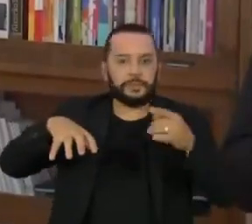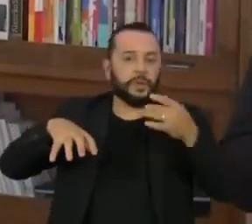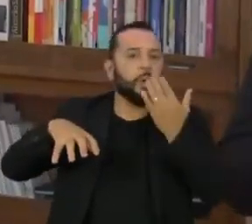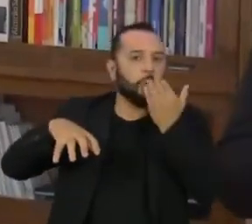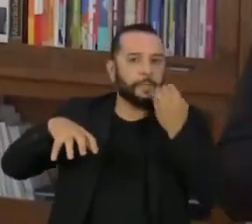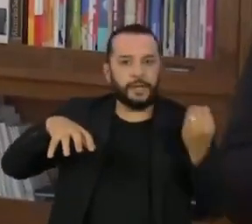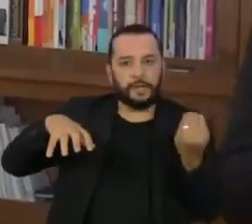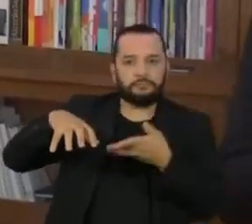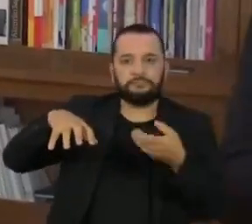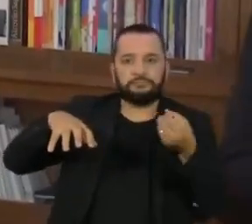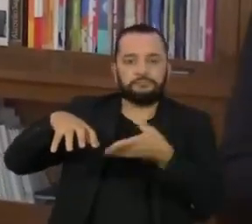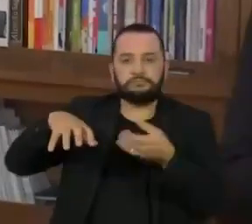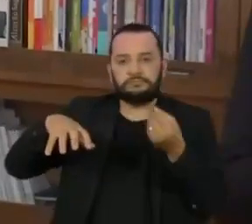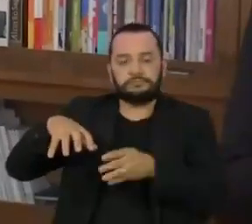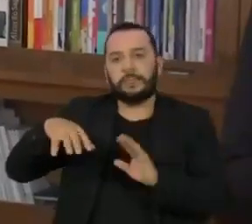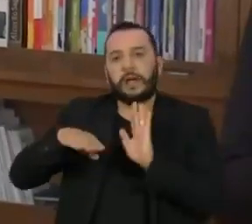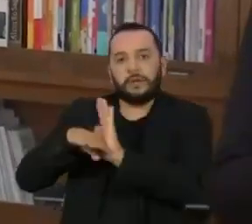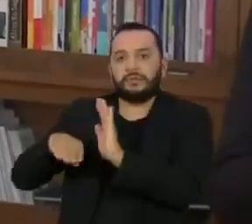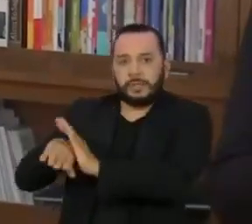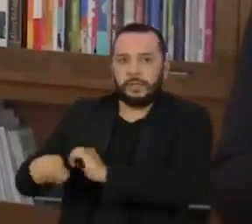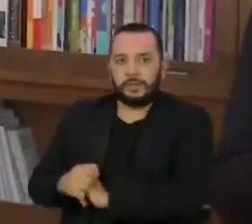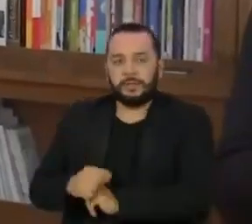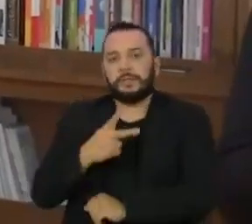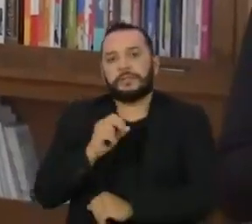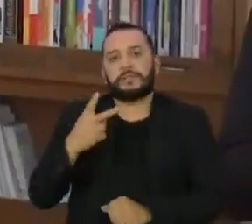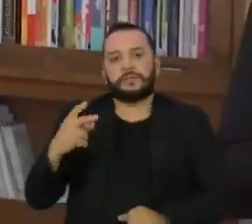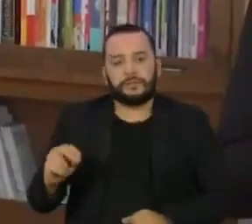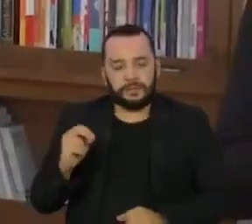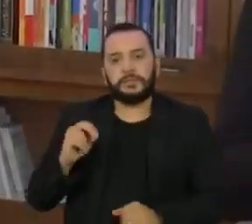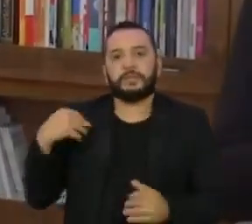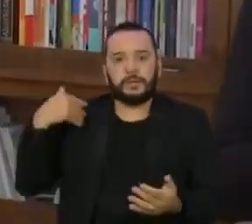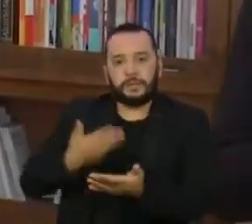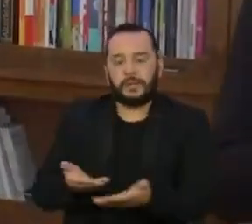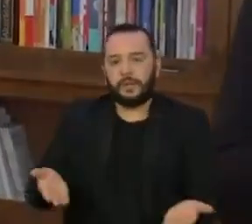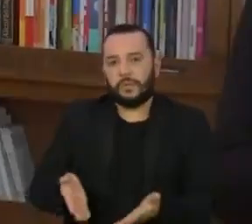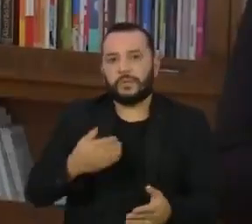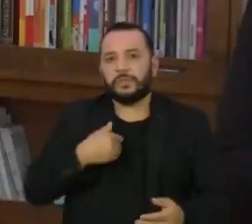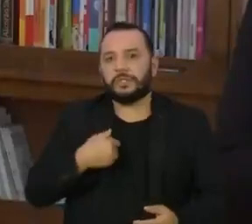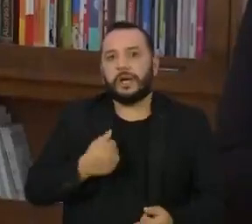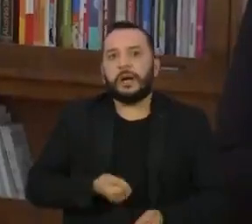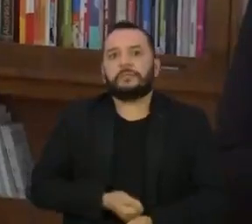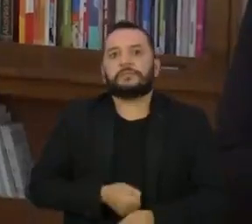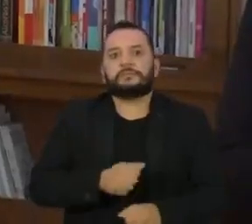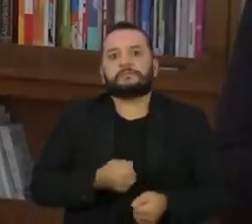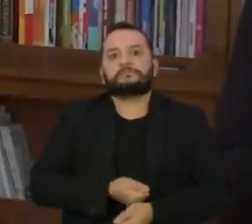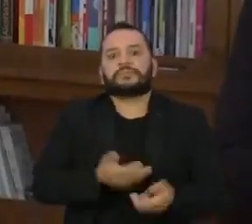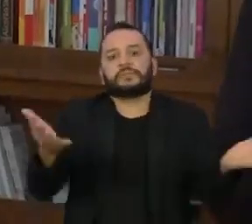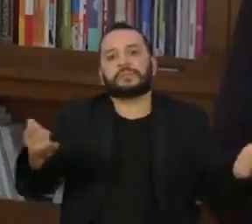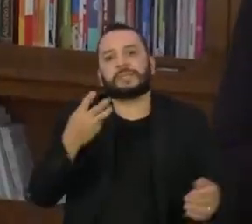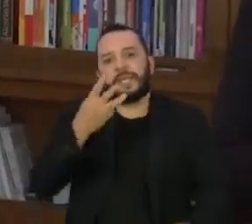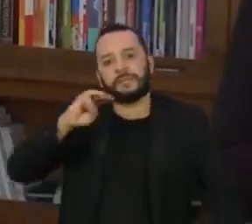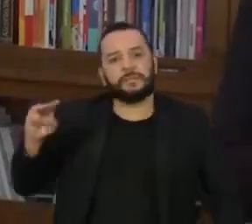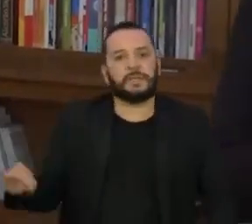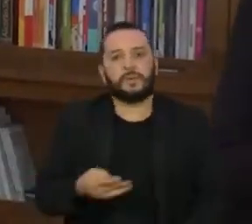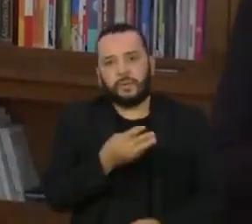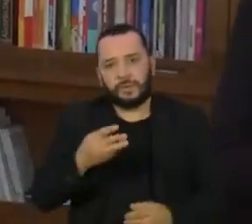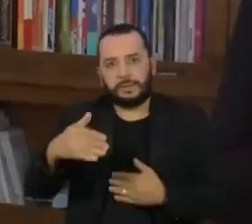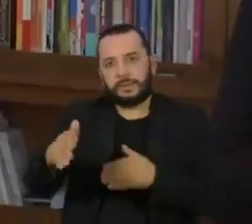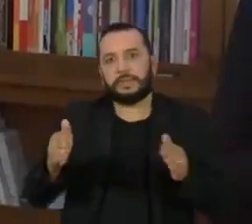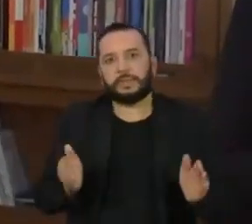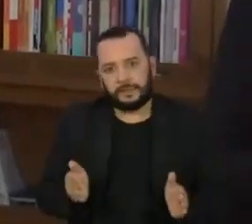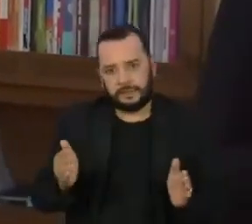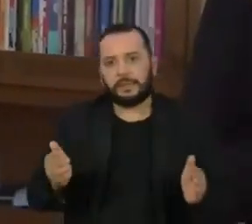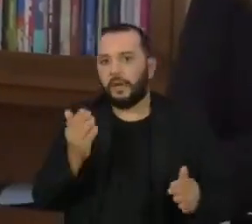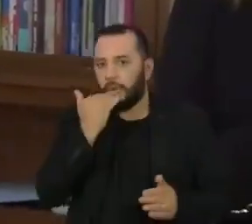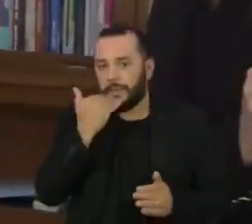o início de 2020, o projeto já distribuiu 3 milhões de cestas básicas e mais de 1 milhão de kits de higiene pessoal. Quem está